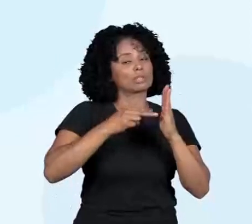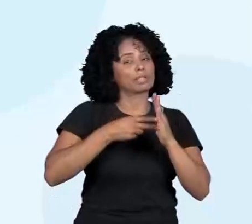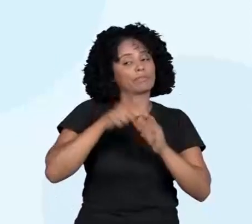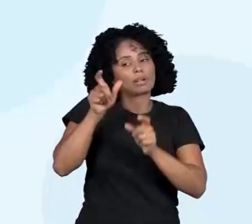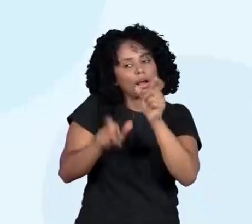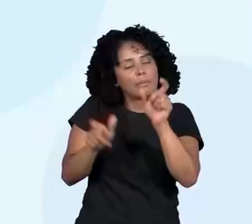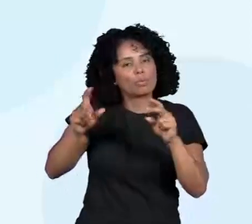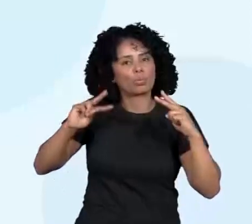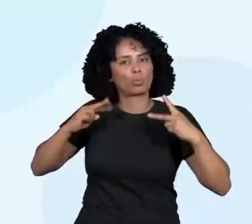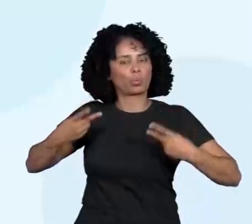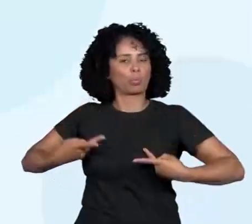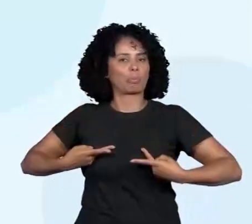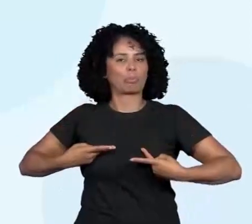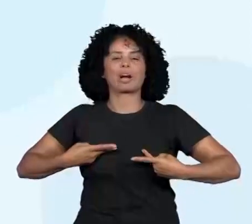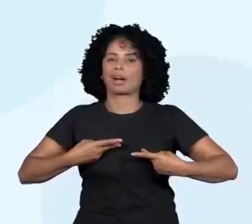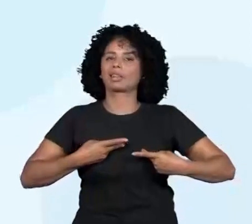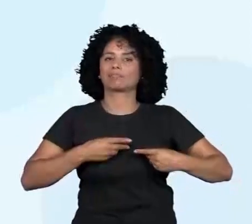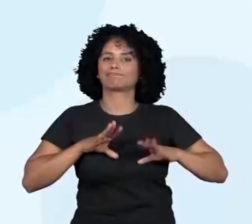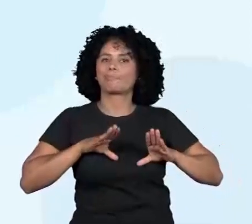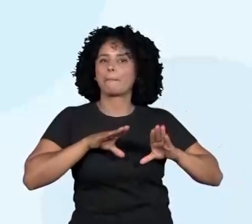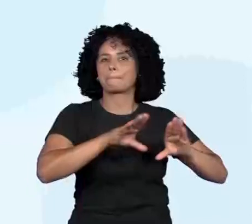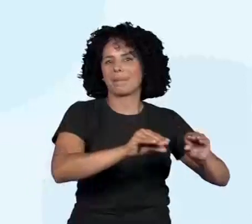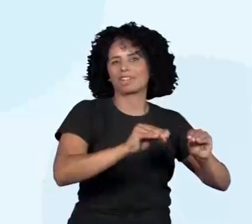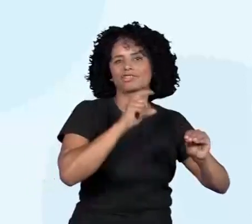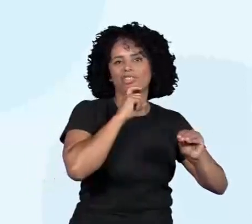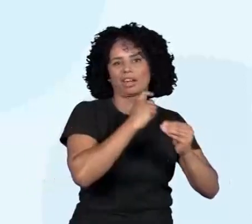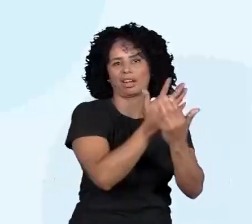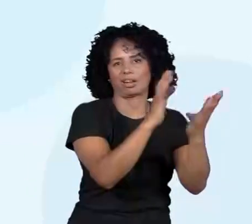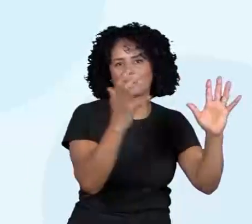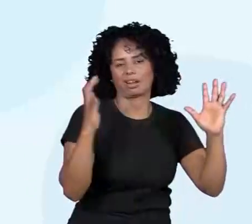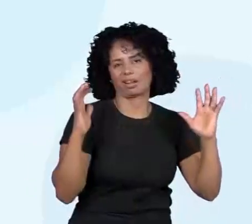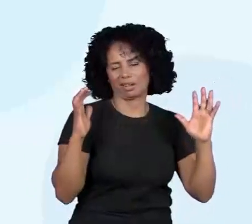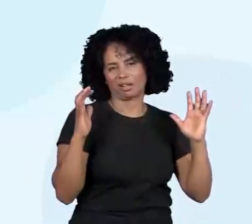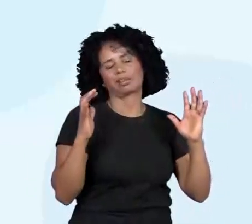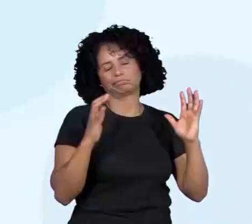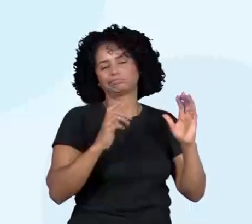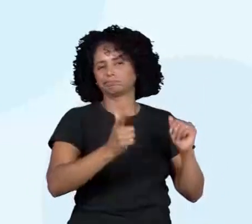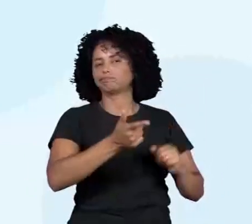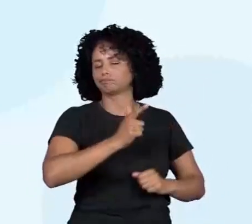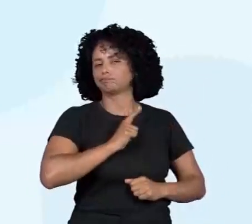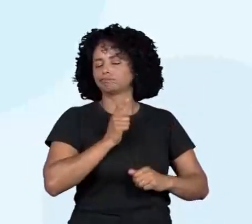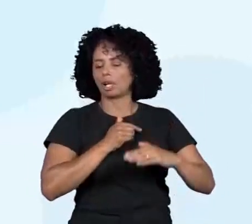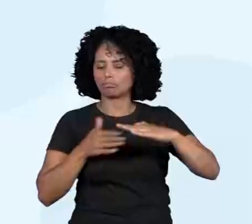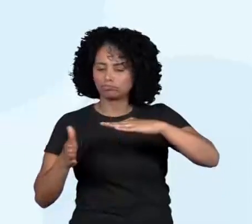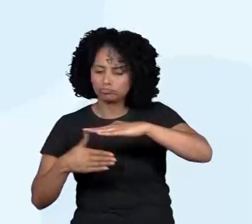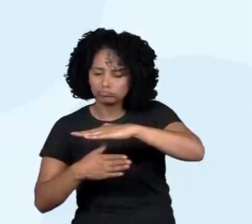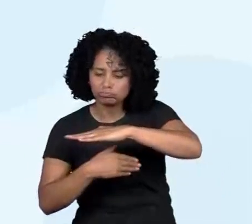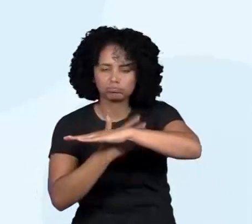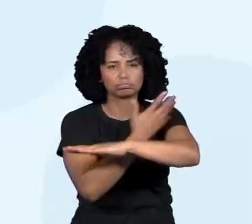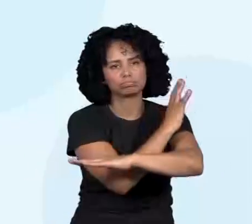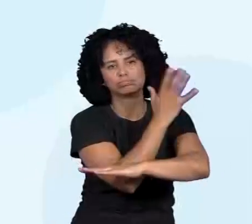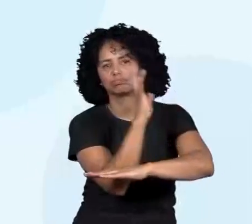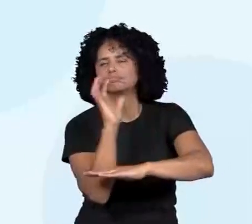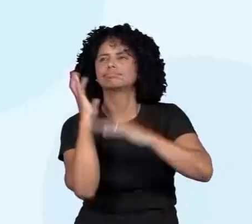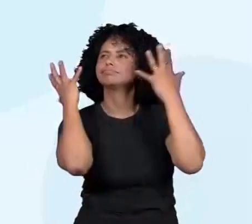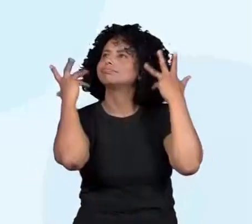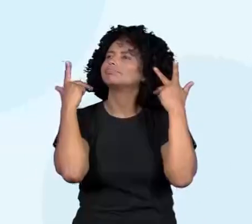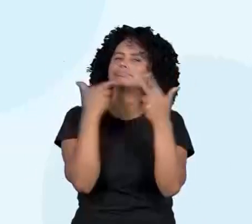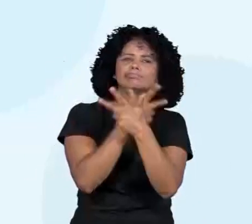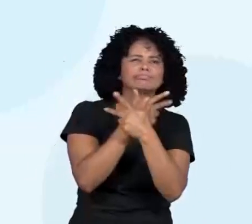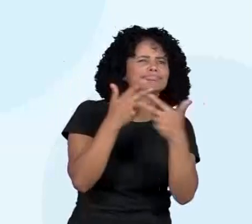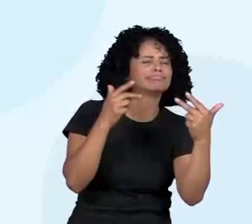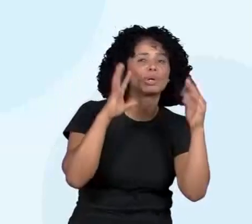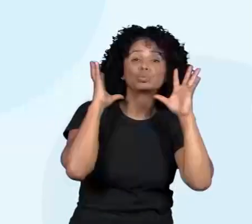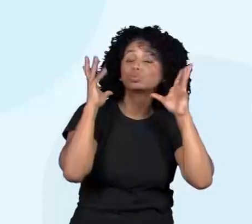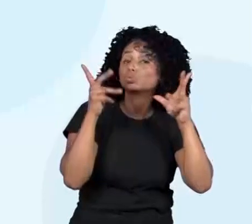era somente do meio ambiente, do ecossistema, da fauna, da flora, dos animais que viviam naquela